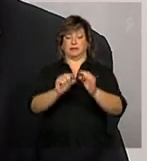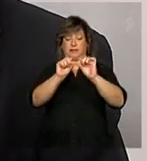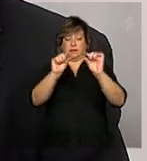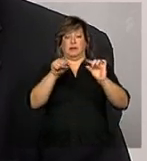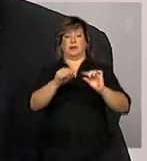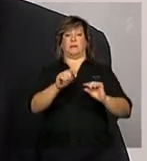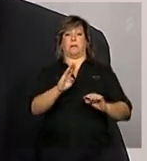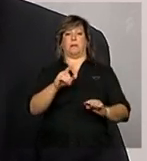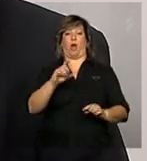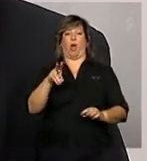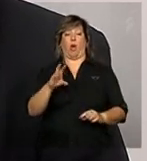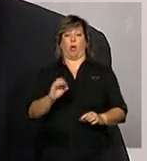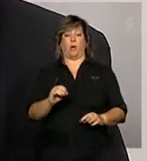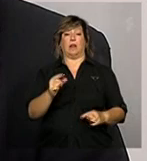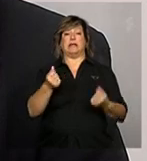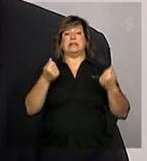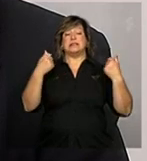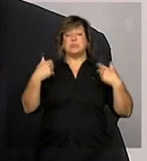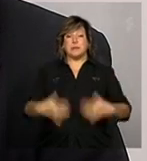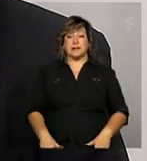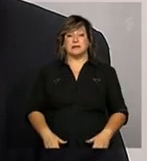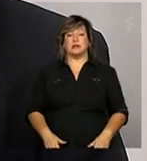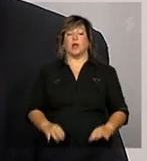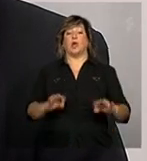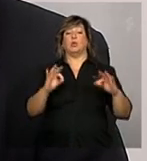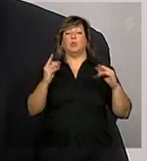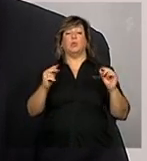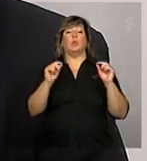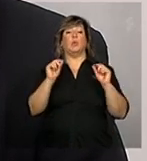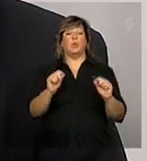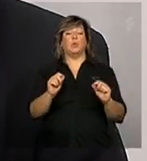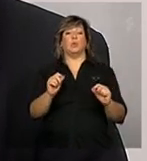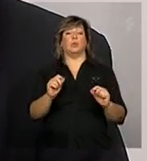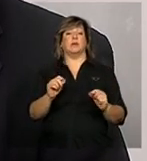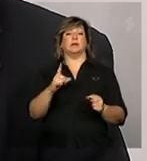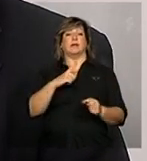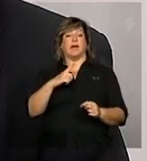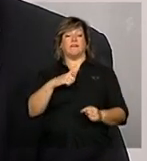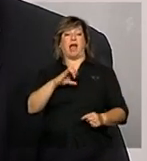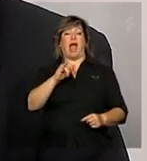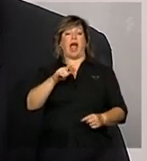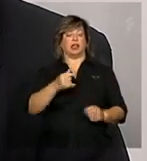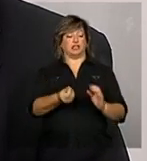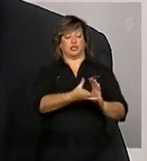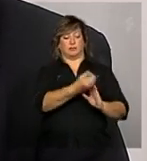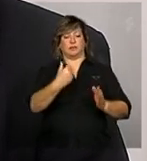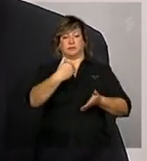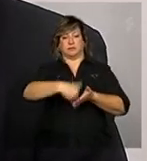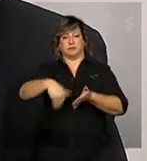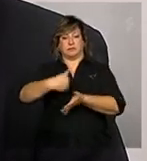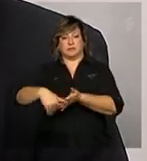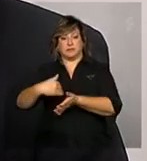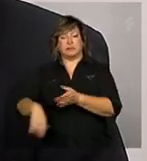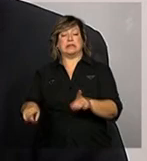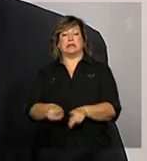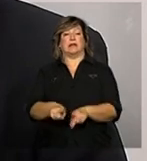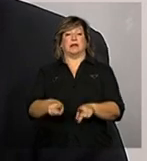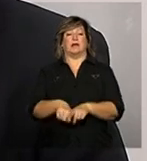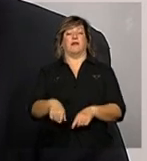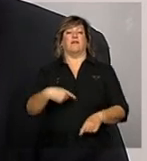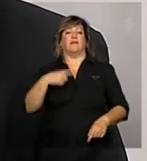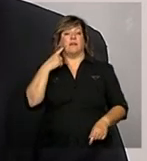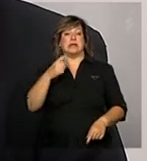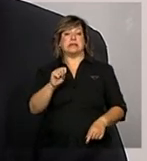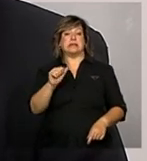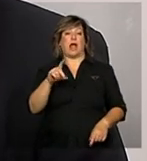demonstrativo todas as despesas que tiveram realmente saída de caixa ou seja que tiveram reflexo no saldo